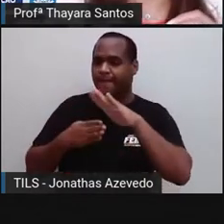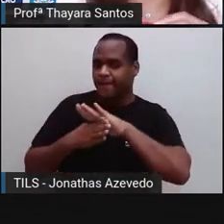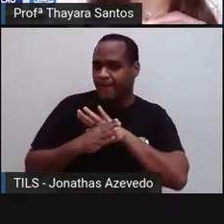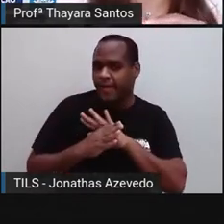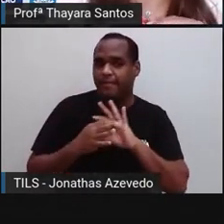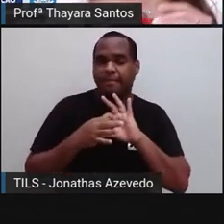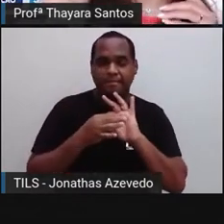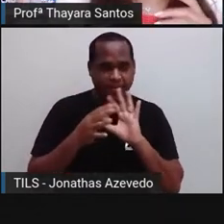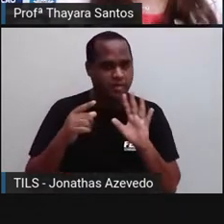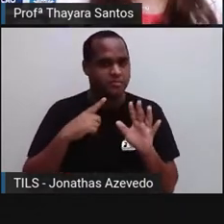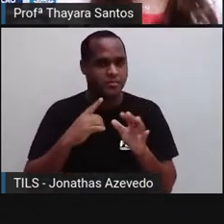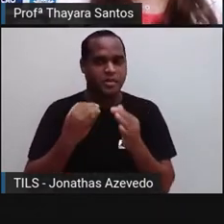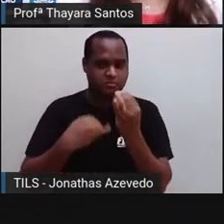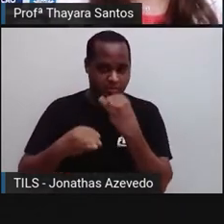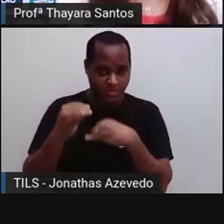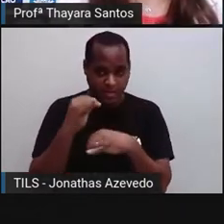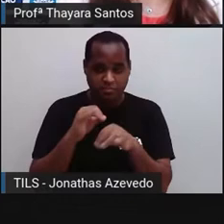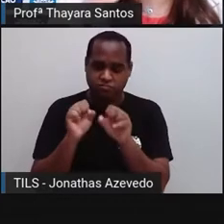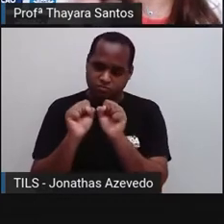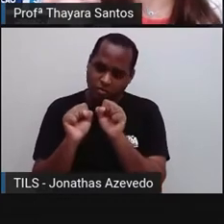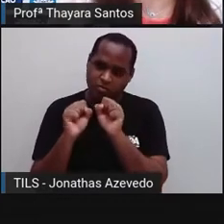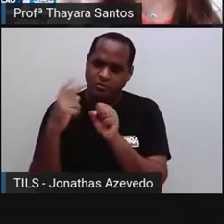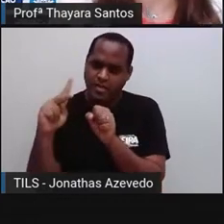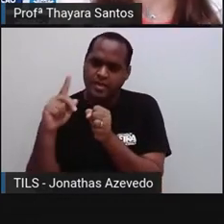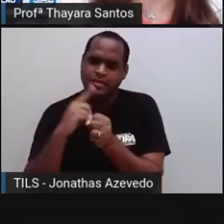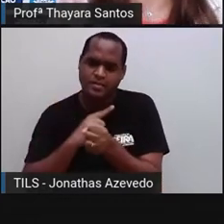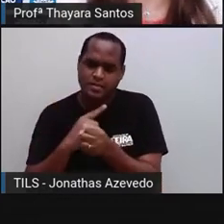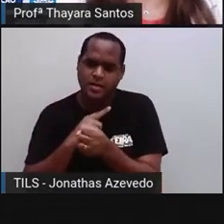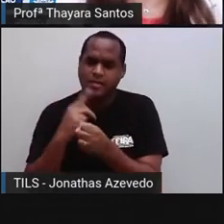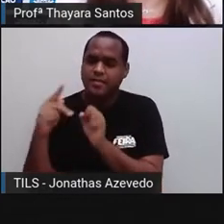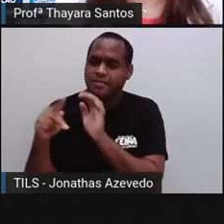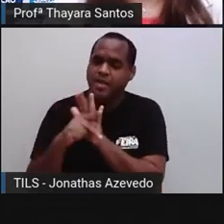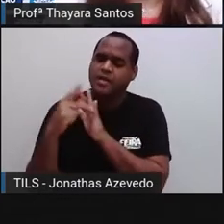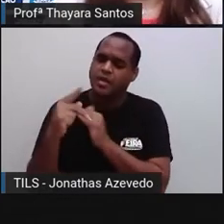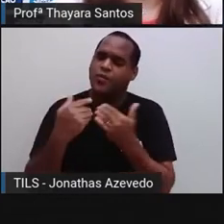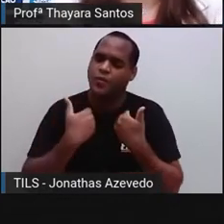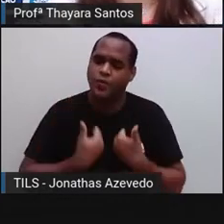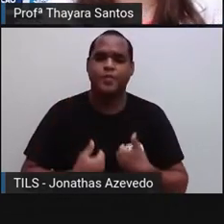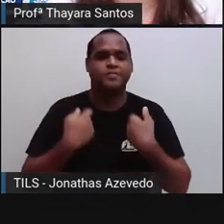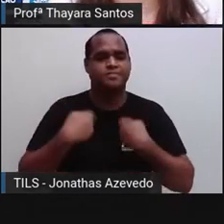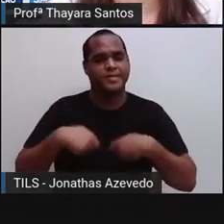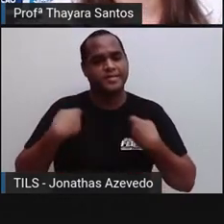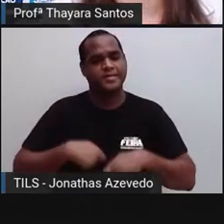realiza a ação que aquela parte do nosso corpo está precisando.